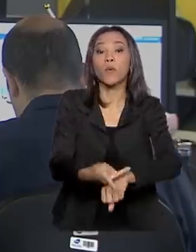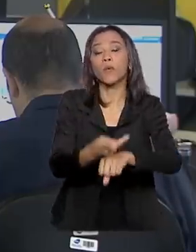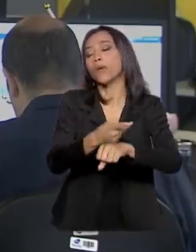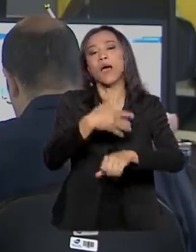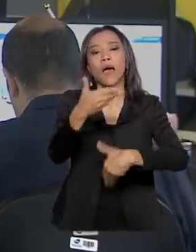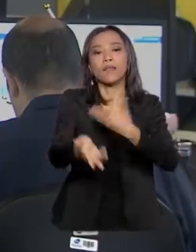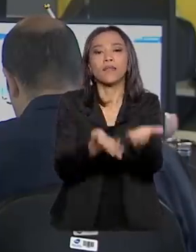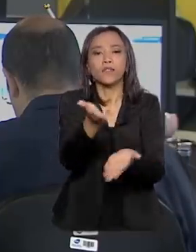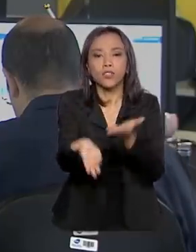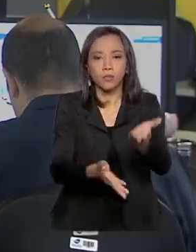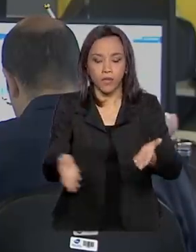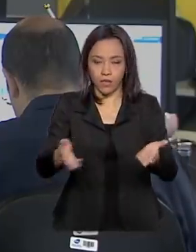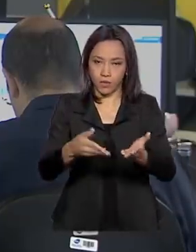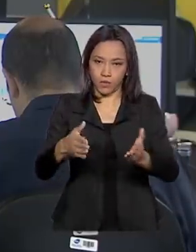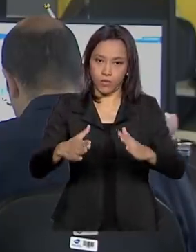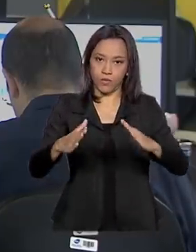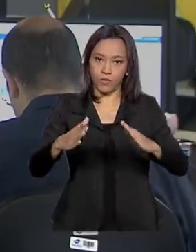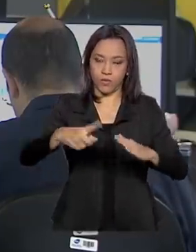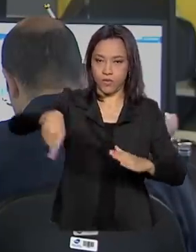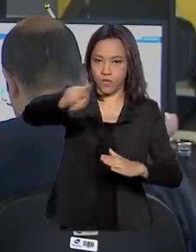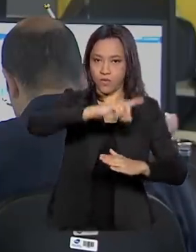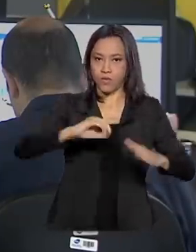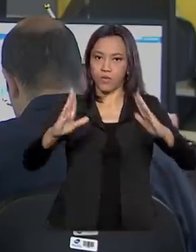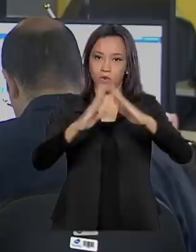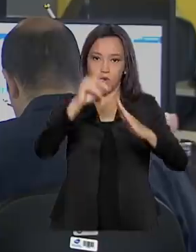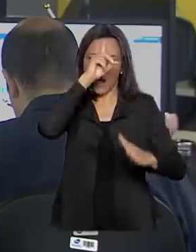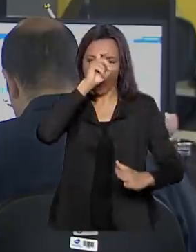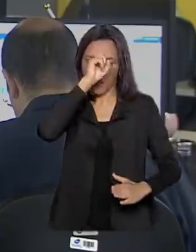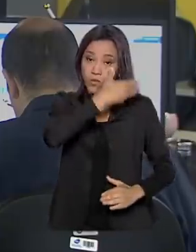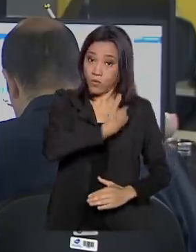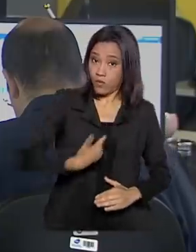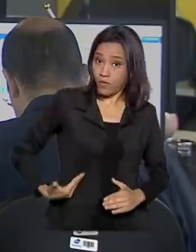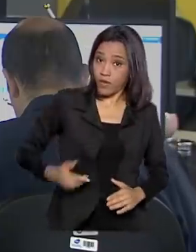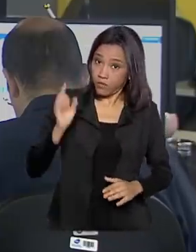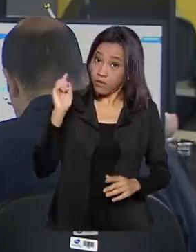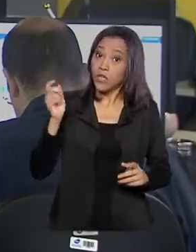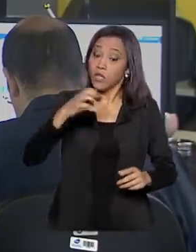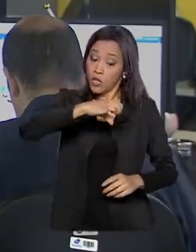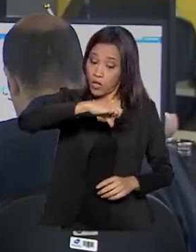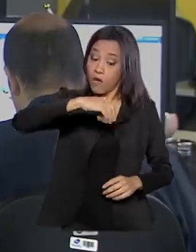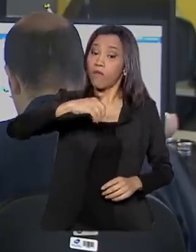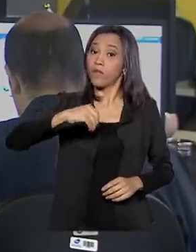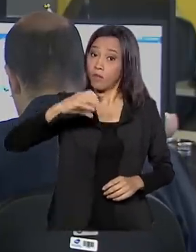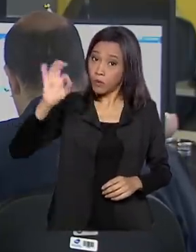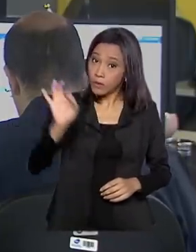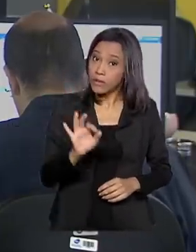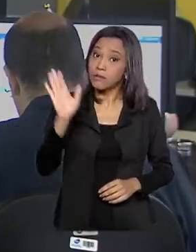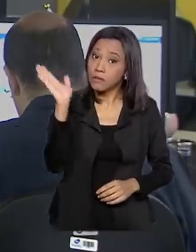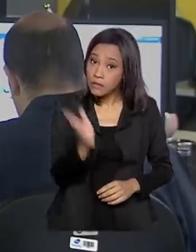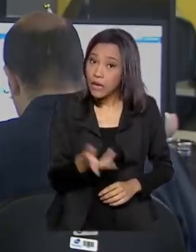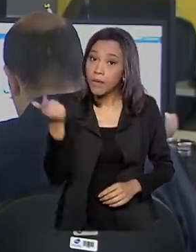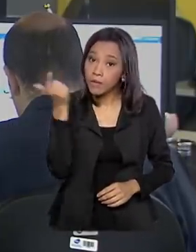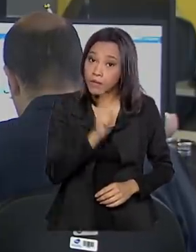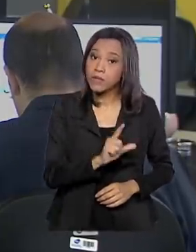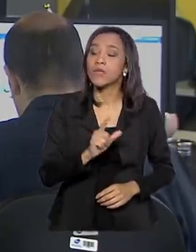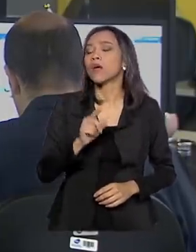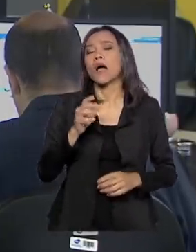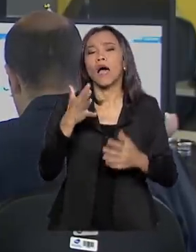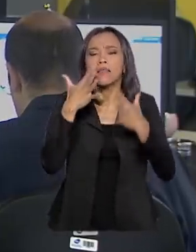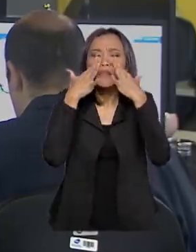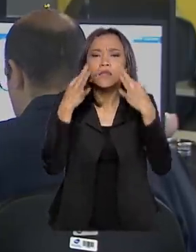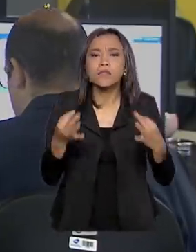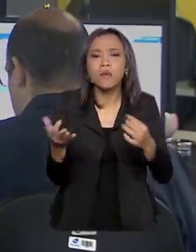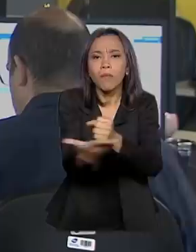90% dos casos de coronavírus podem ser atendidos nos postos de saúde. Podem procurar os serviços da atenção